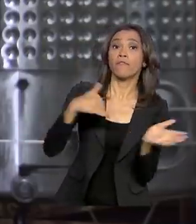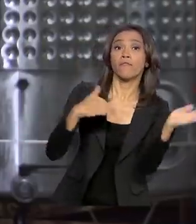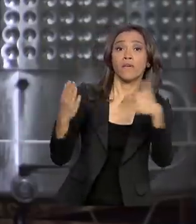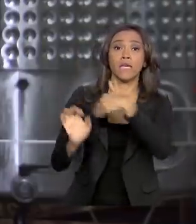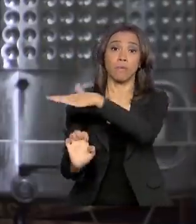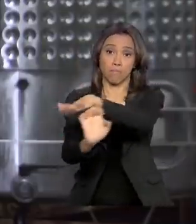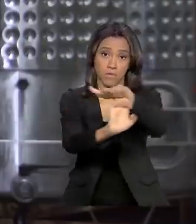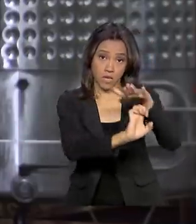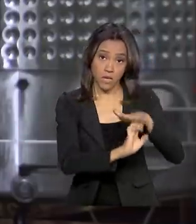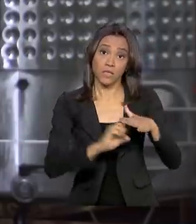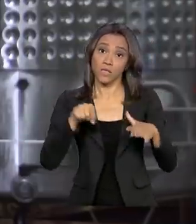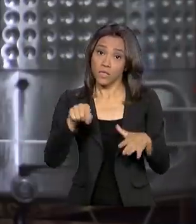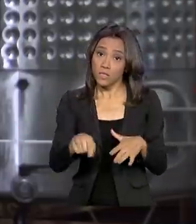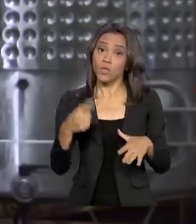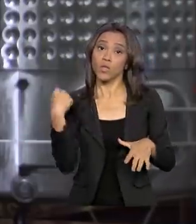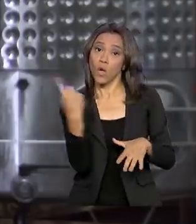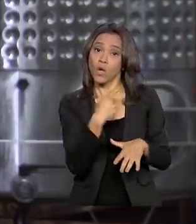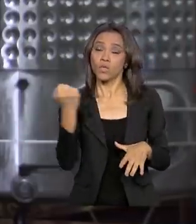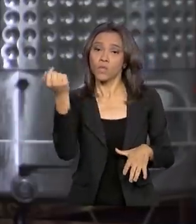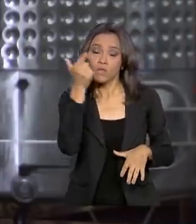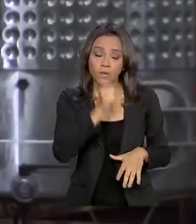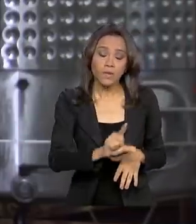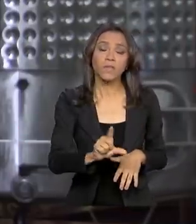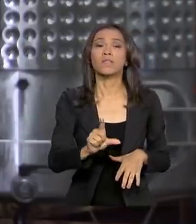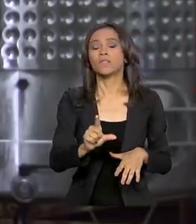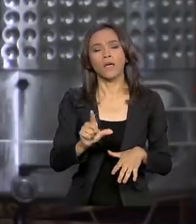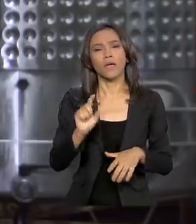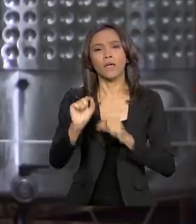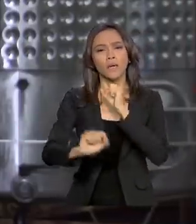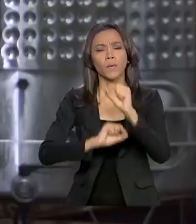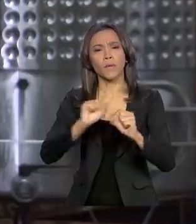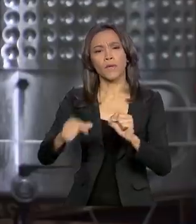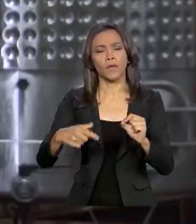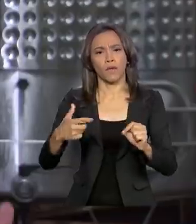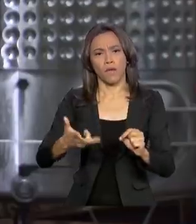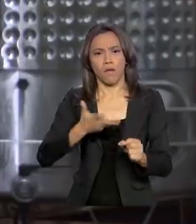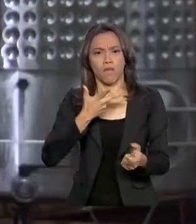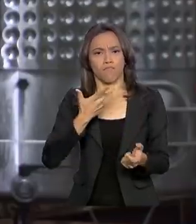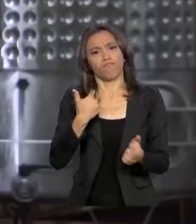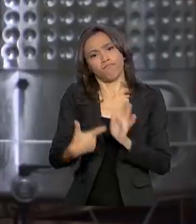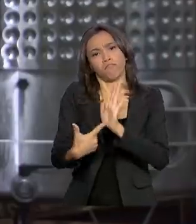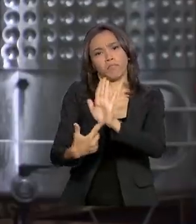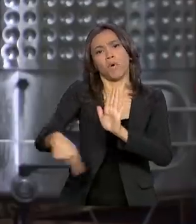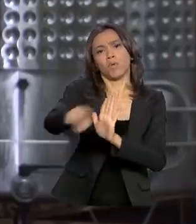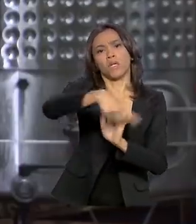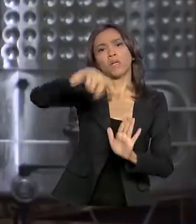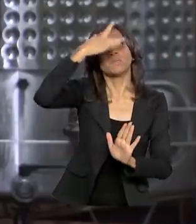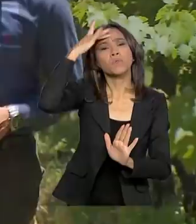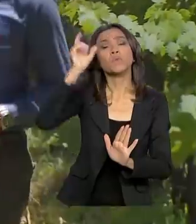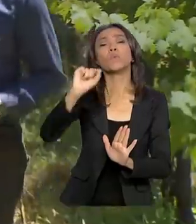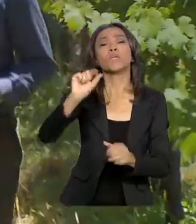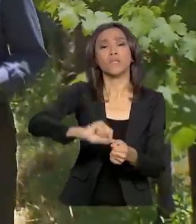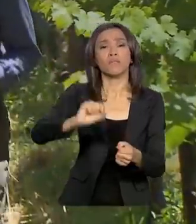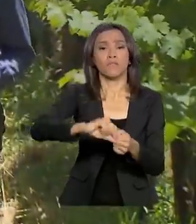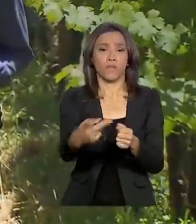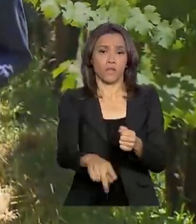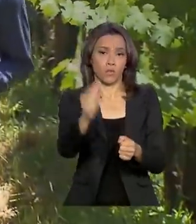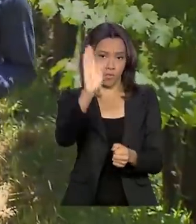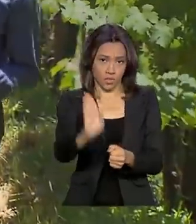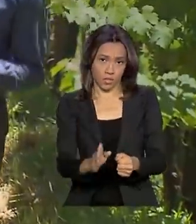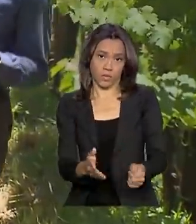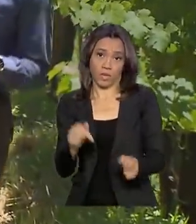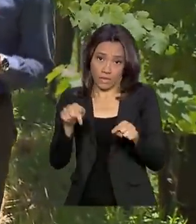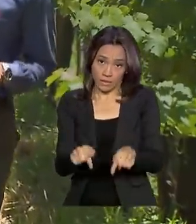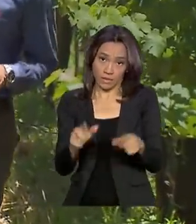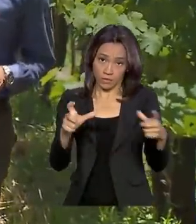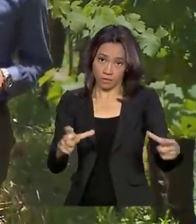cada vez mais a gente conseguir passar para o consumidor o que a gente vem produzindo no Brasil. Um passeio pelos